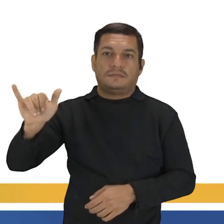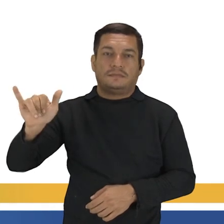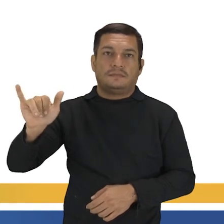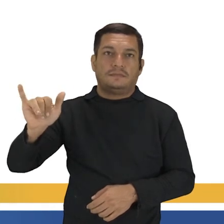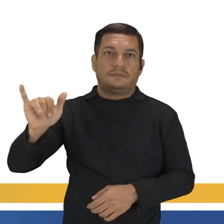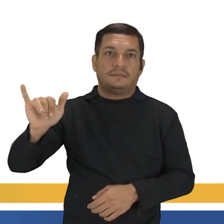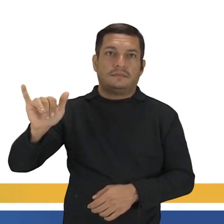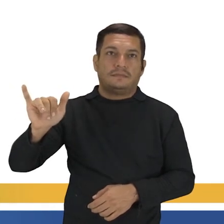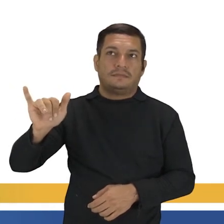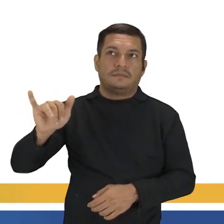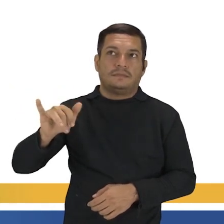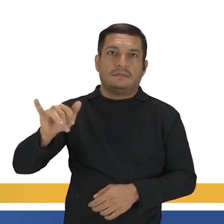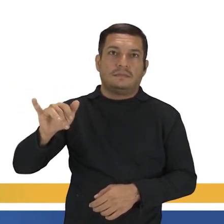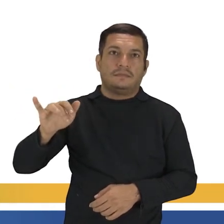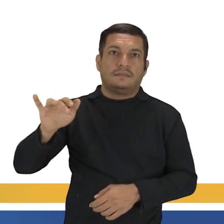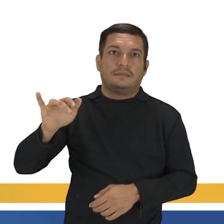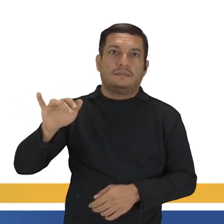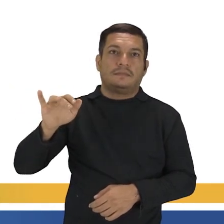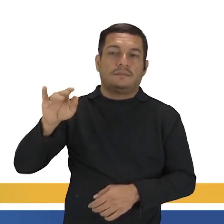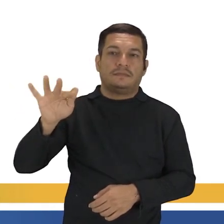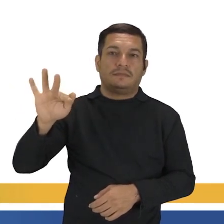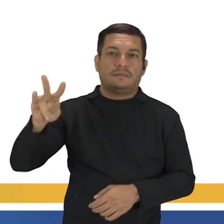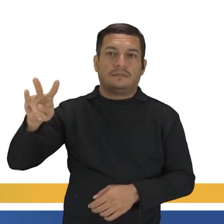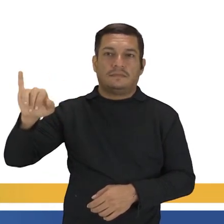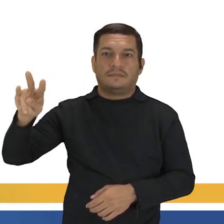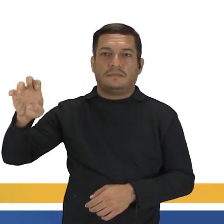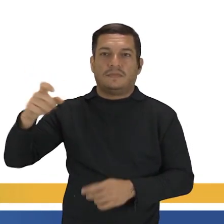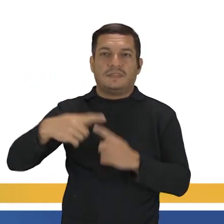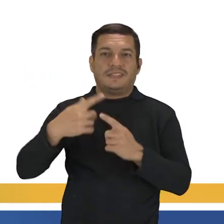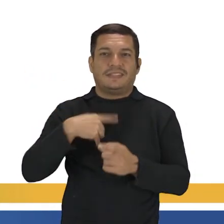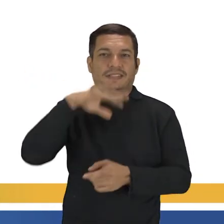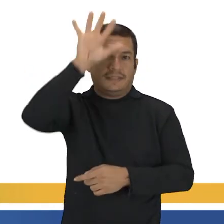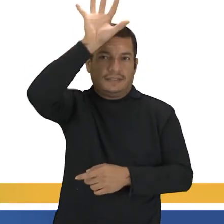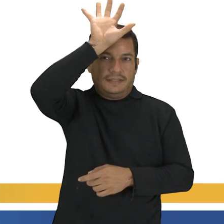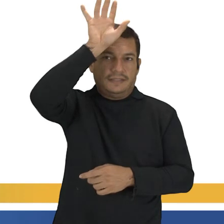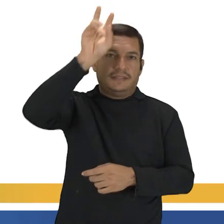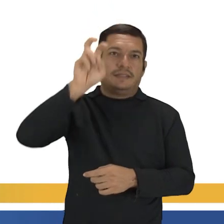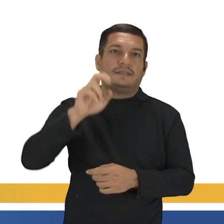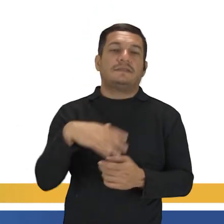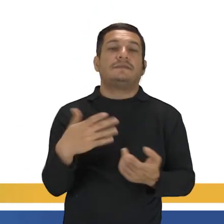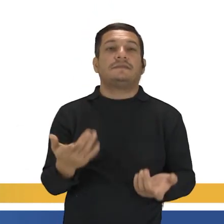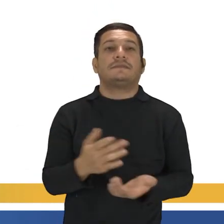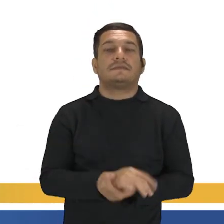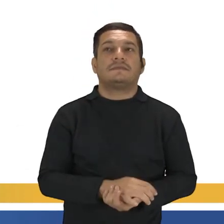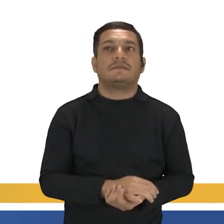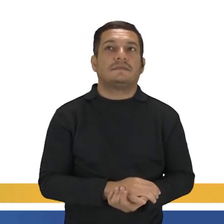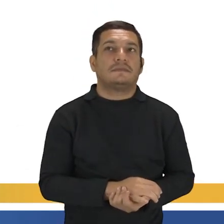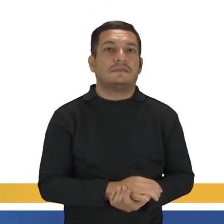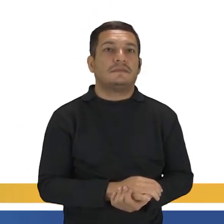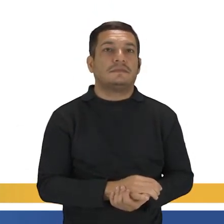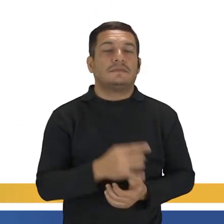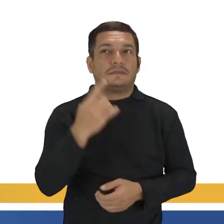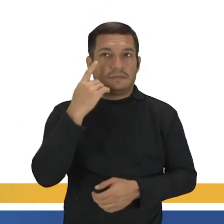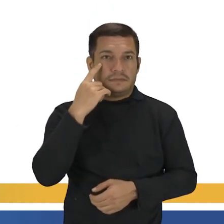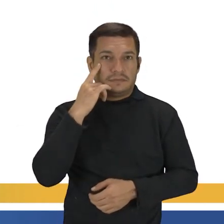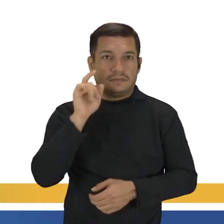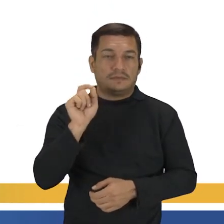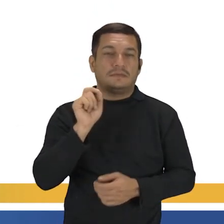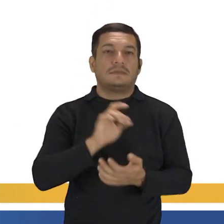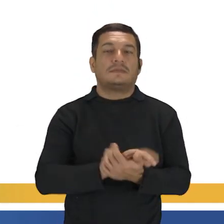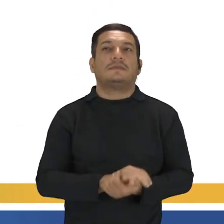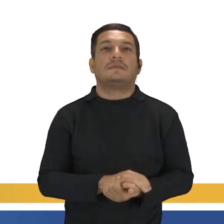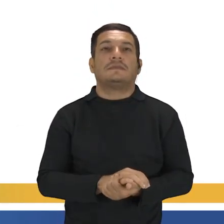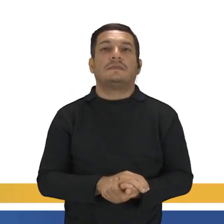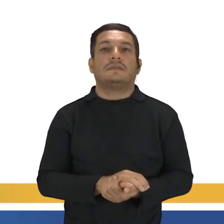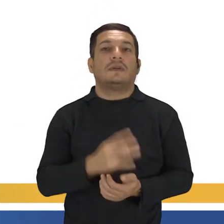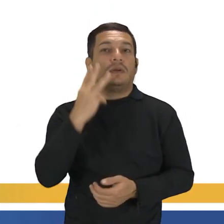pontinhos de cabelo aí na cabeça dele, né? Tá um pouco difícil de enxergar? Eu coloquei aí, tá?